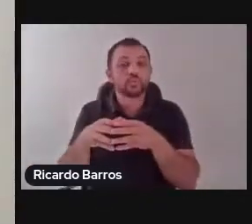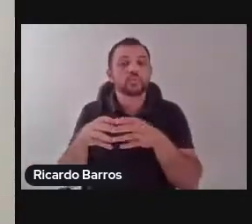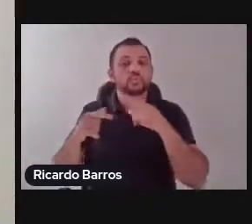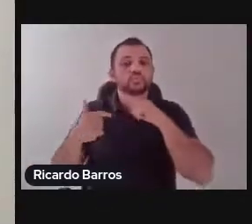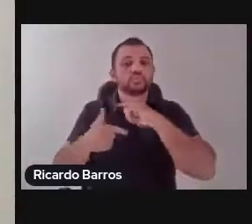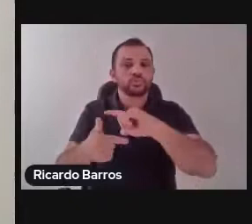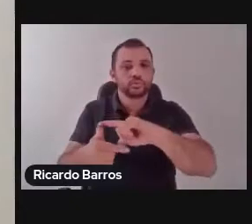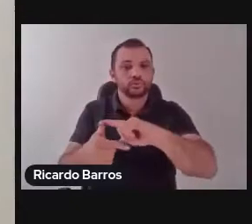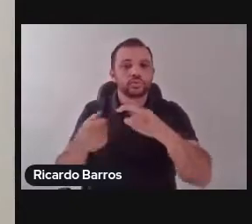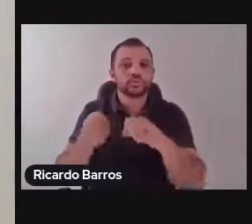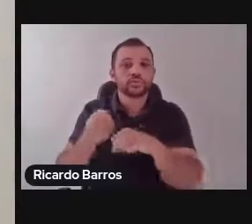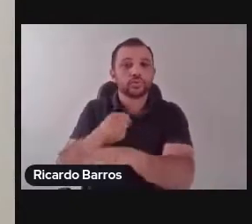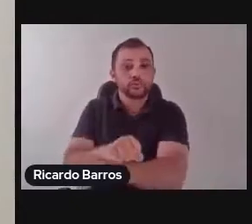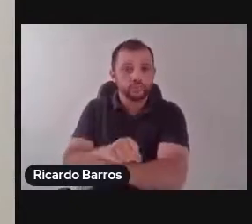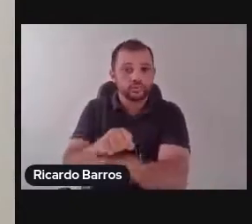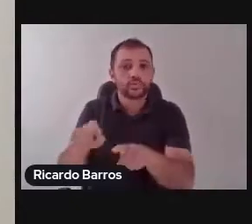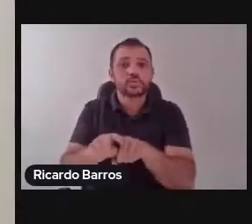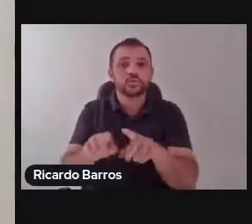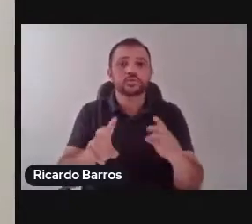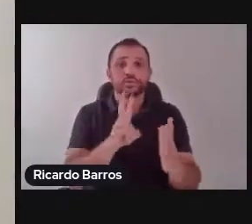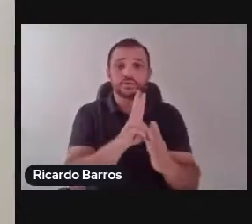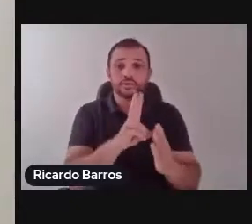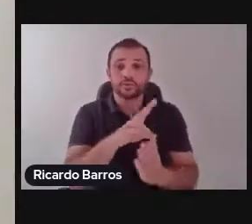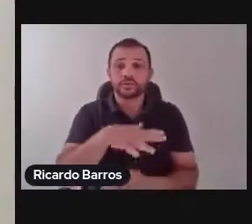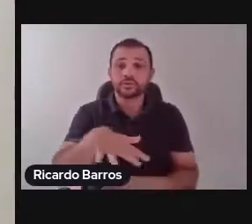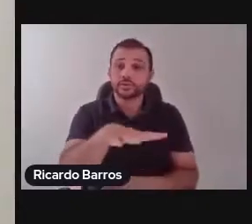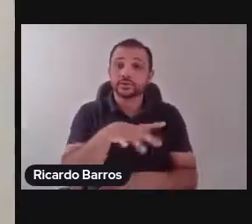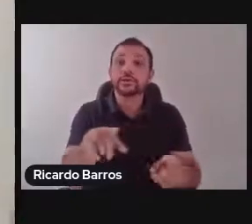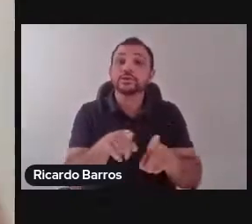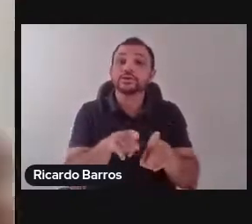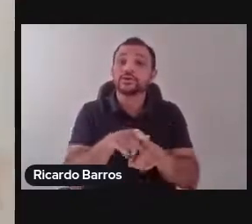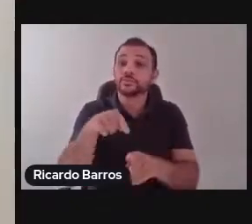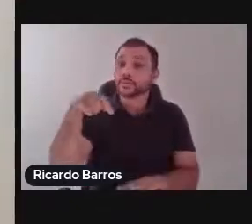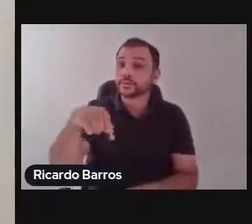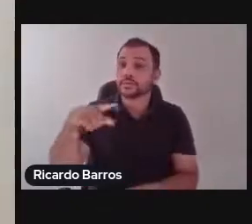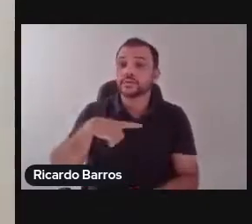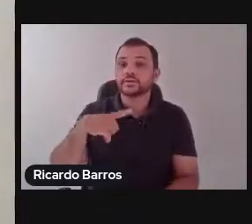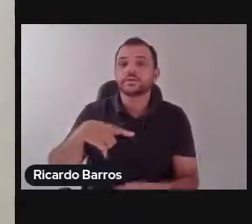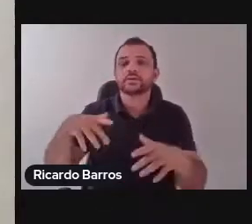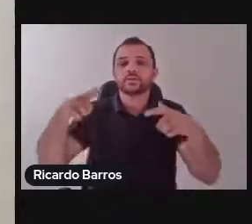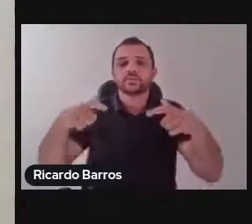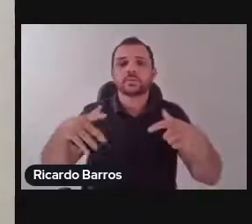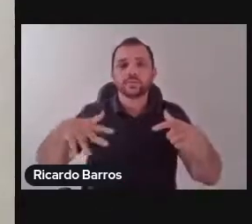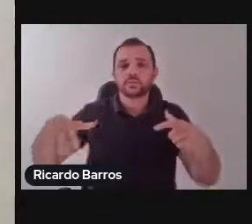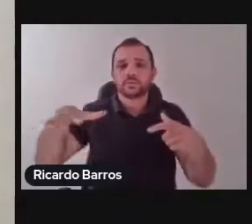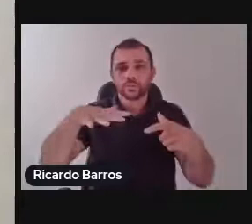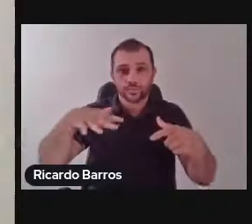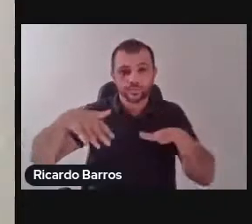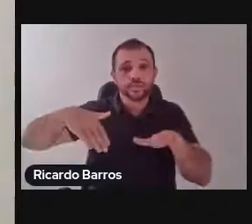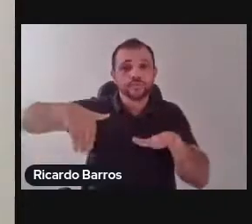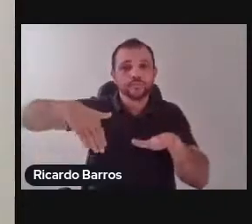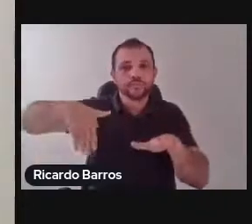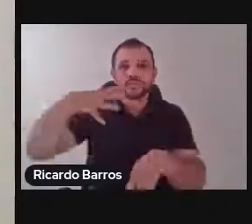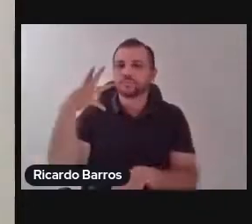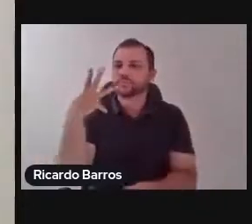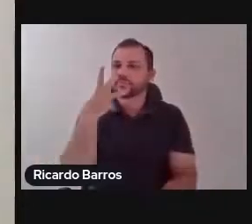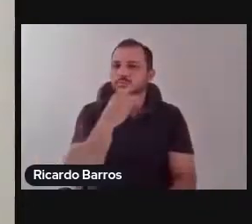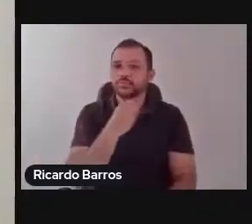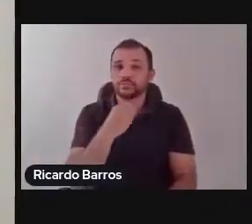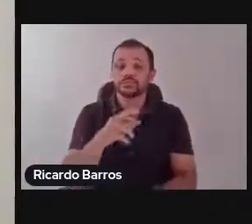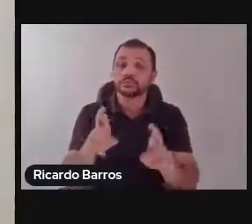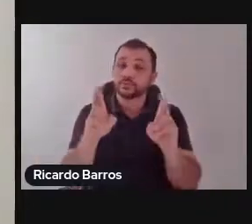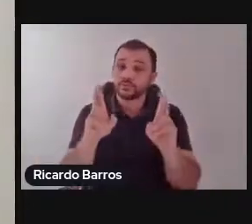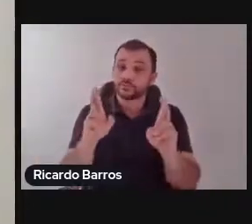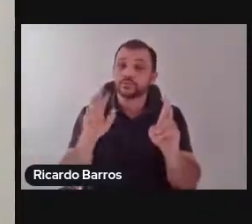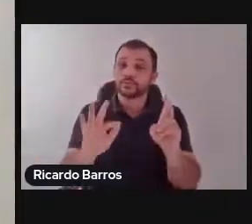quem, portanto, não conhece, está convidado a conhecer. Então, logo a pandemia cesse, queremos também encontrar todos vocês para tomar um café